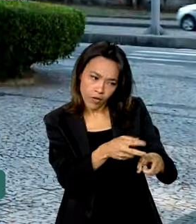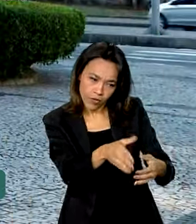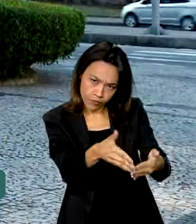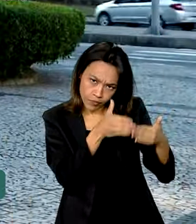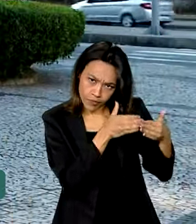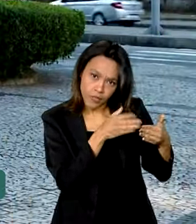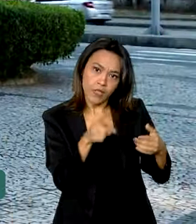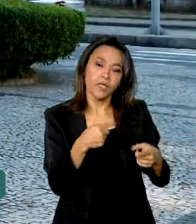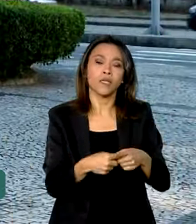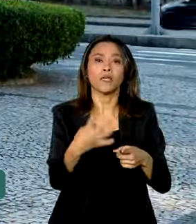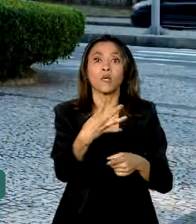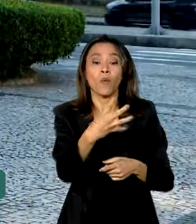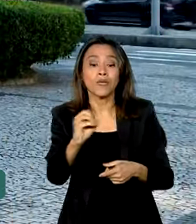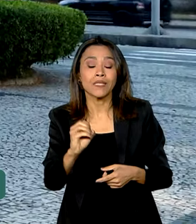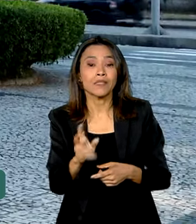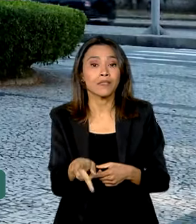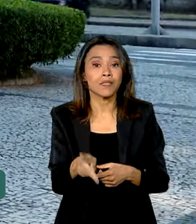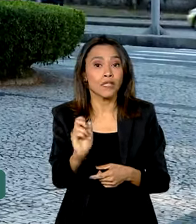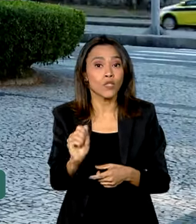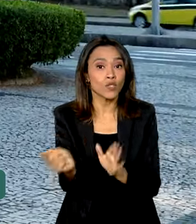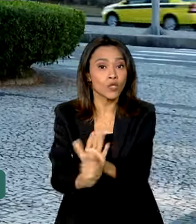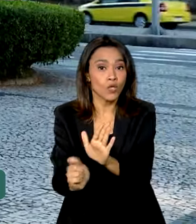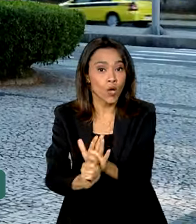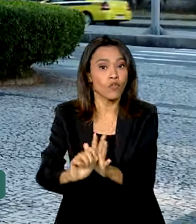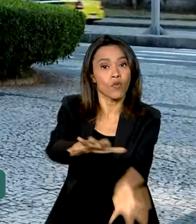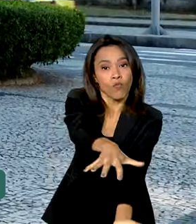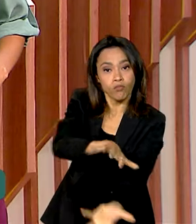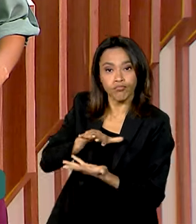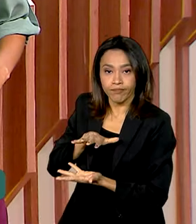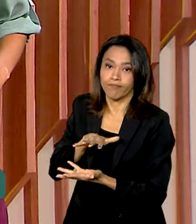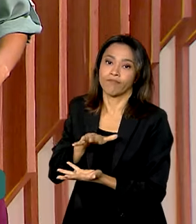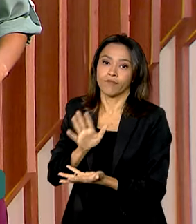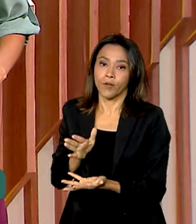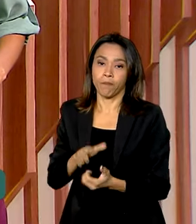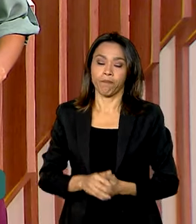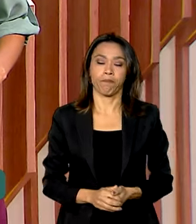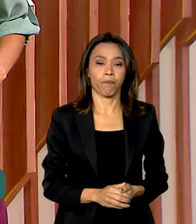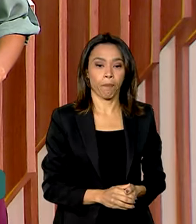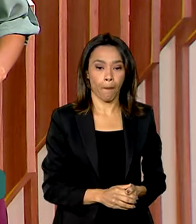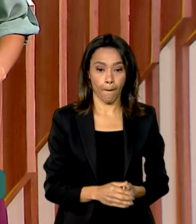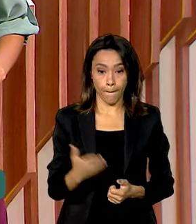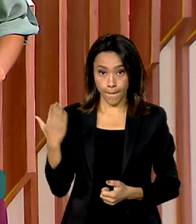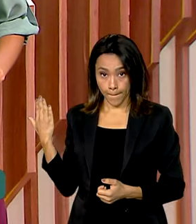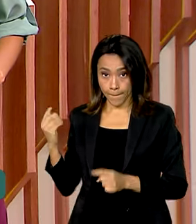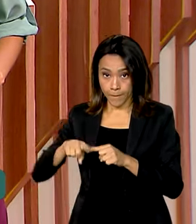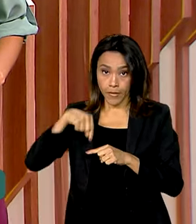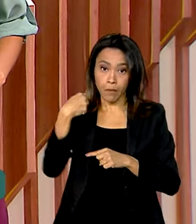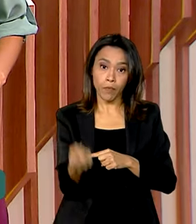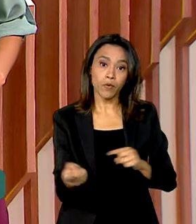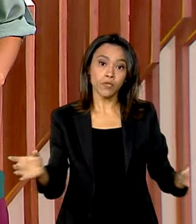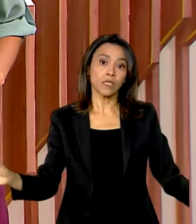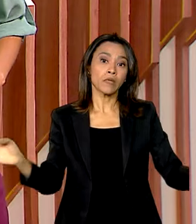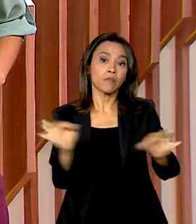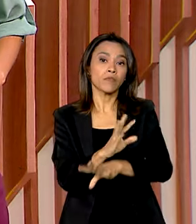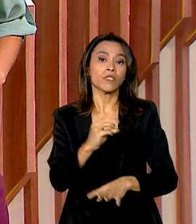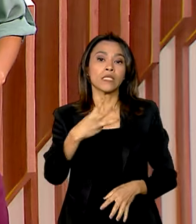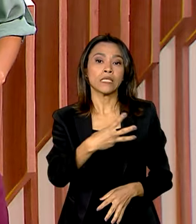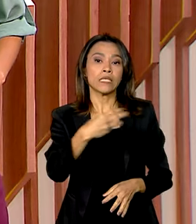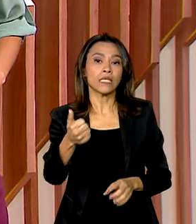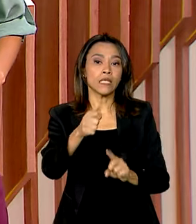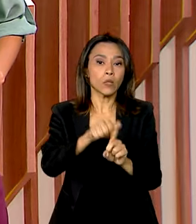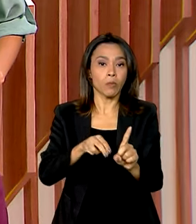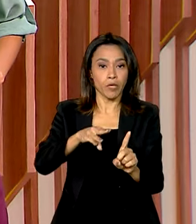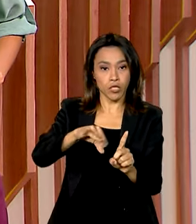foram apreendidos. Do Rio de Janeiro, Cláudia Boiunga. A seguir, termina dia 31 de maio o